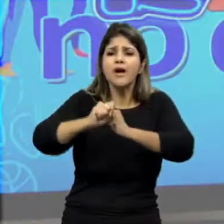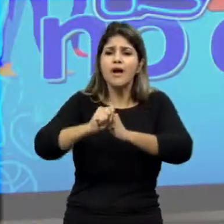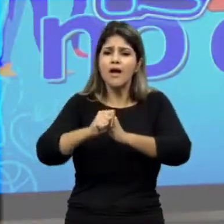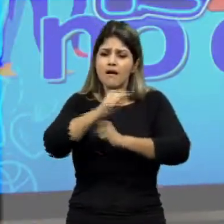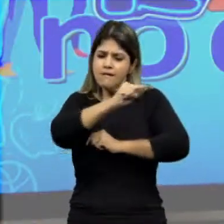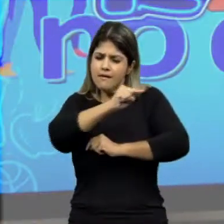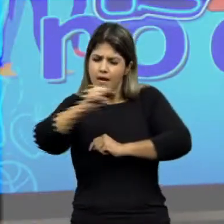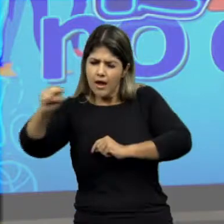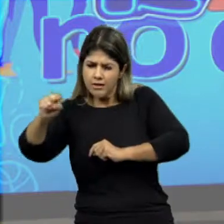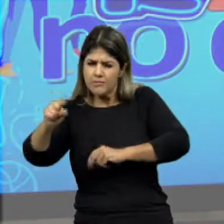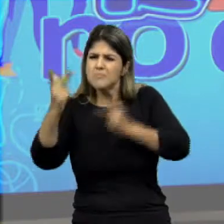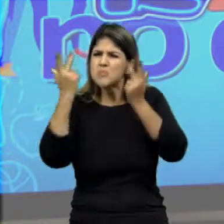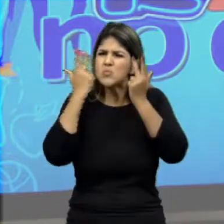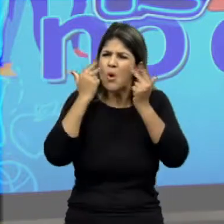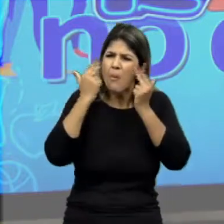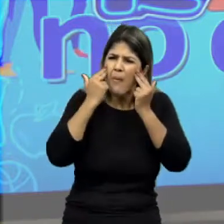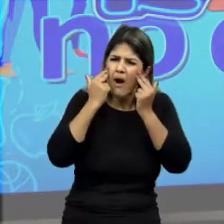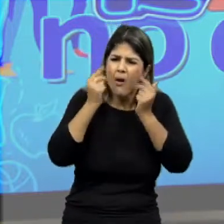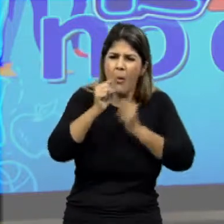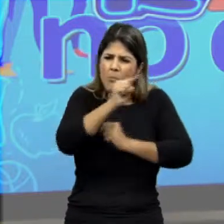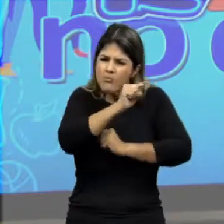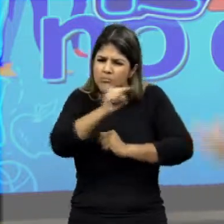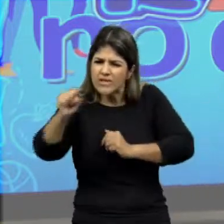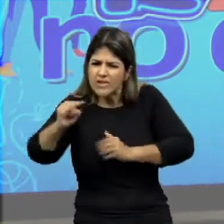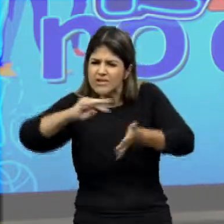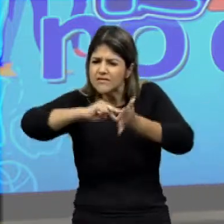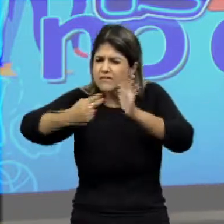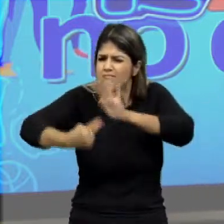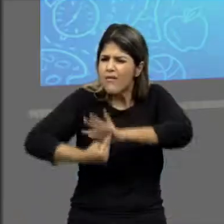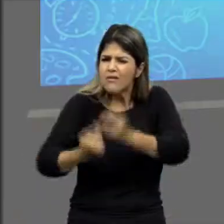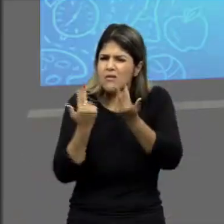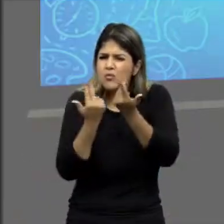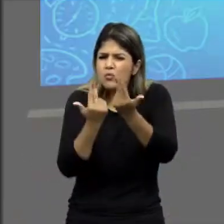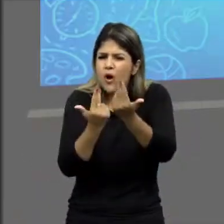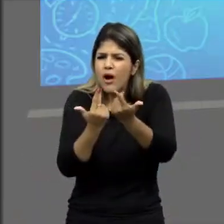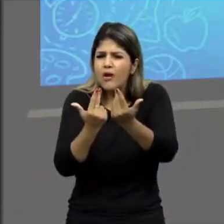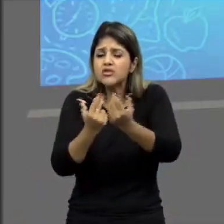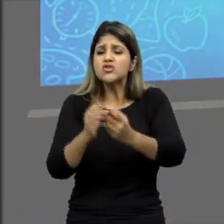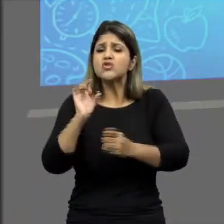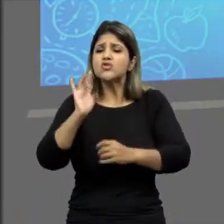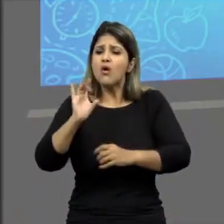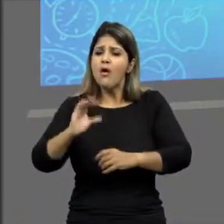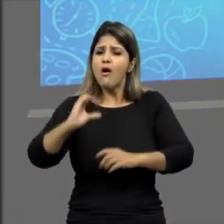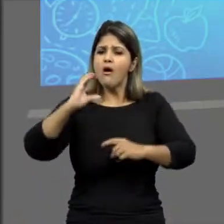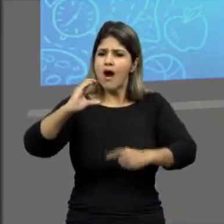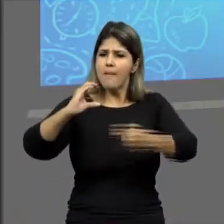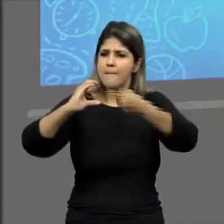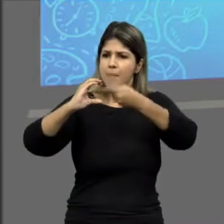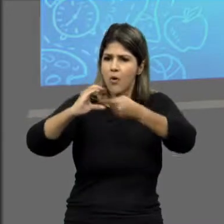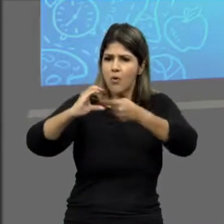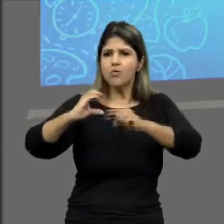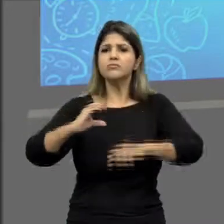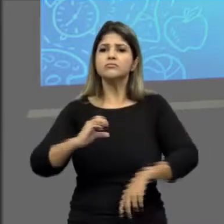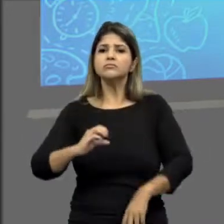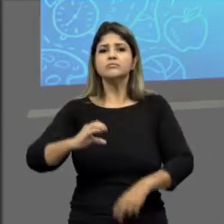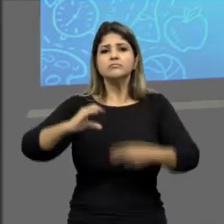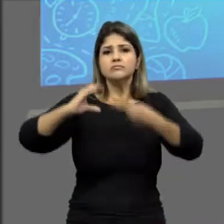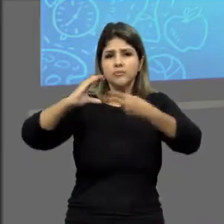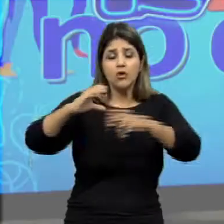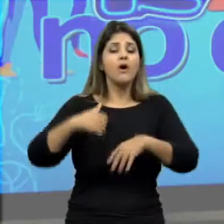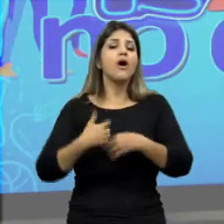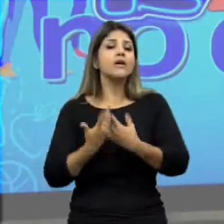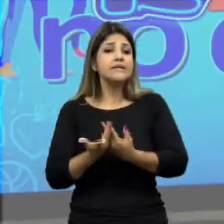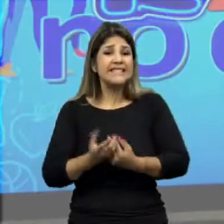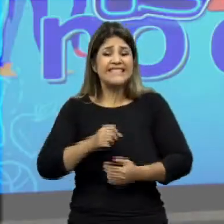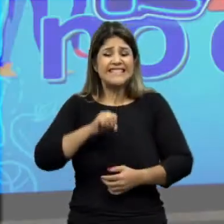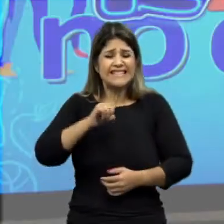uma cadeia que é reta, normal ou linear? São sinônimos. É a cadeia que só apresenta carbonos primários e secundários.